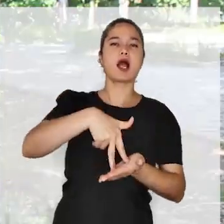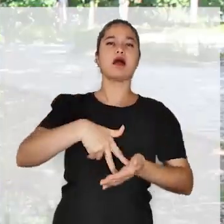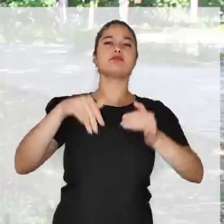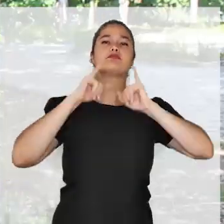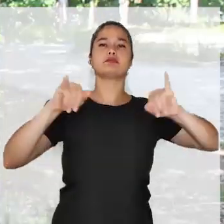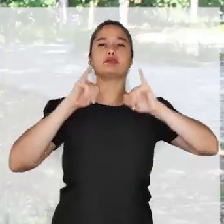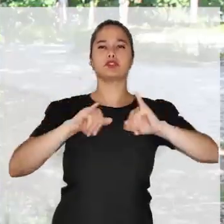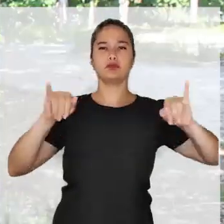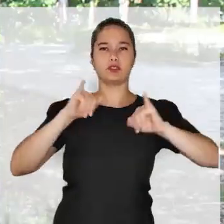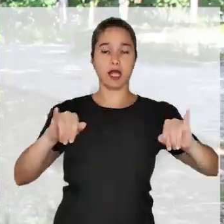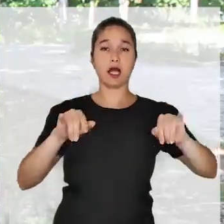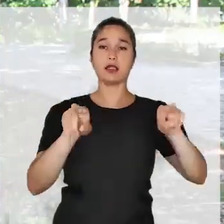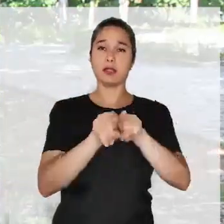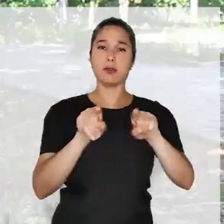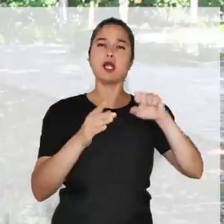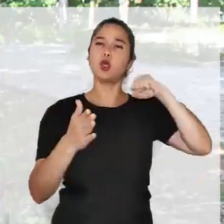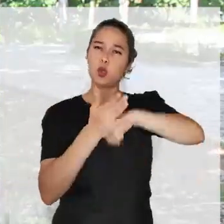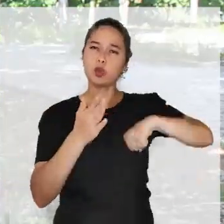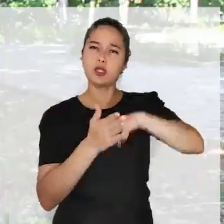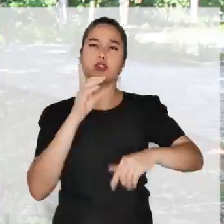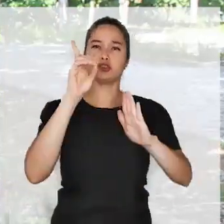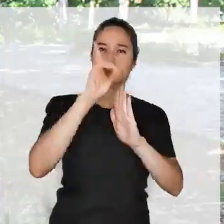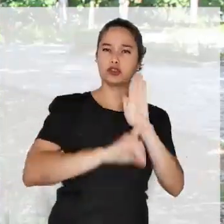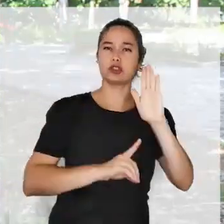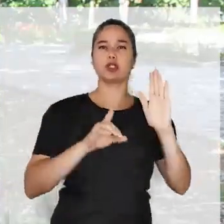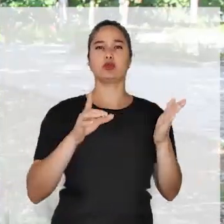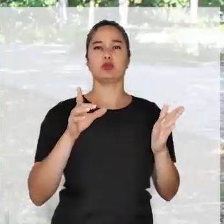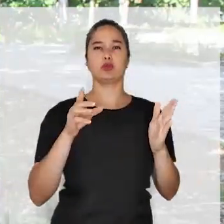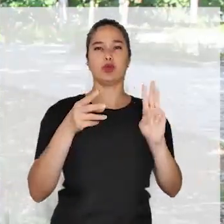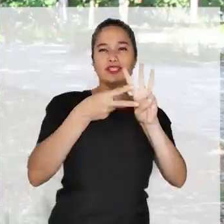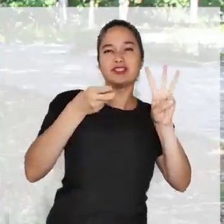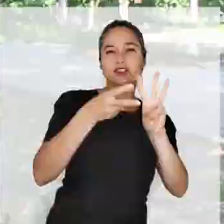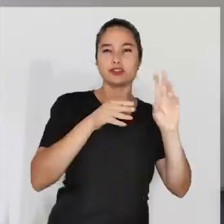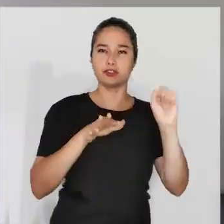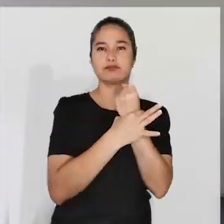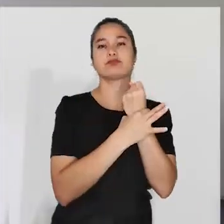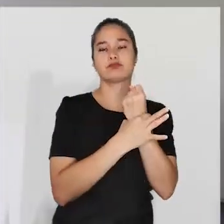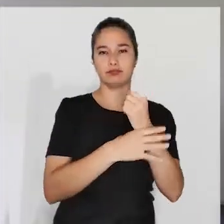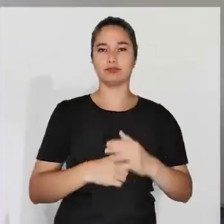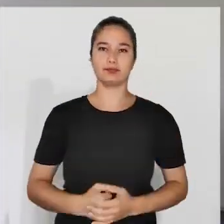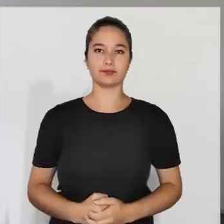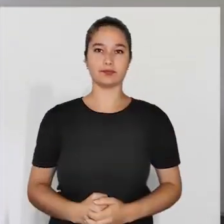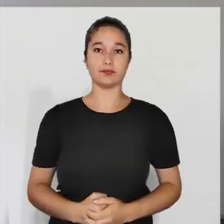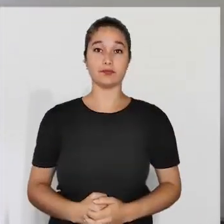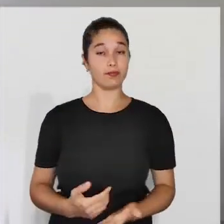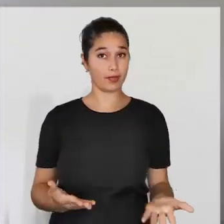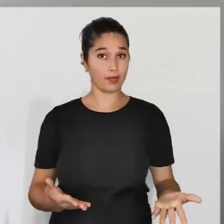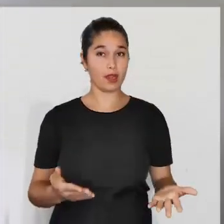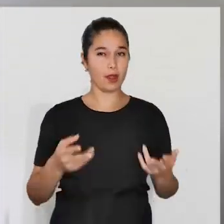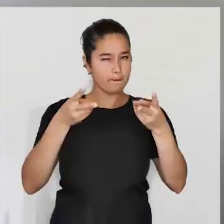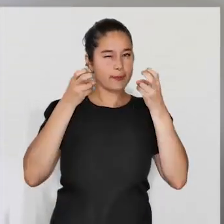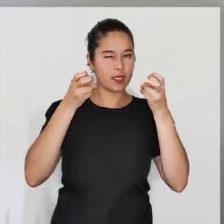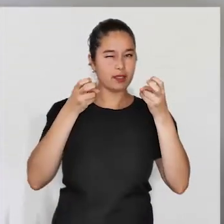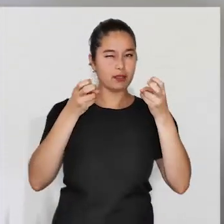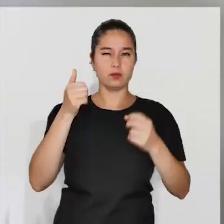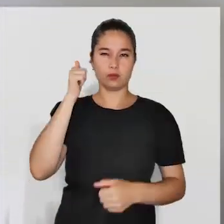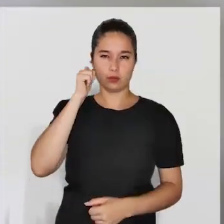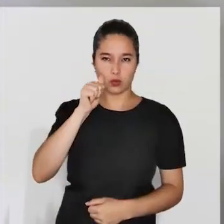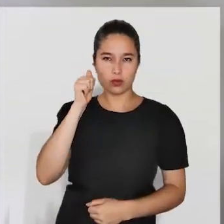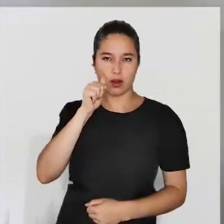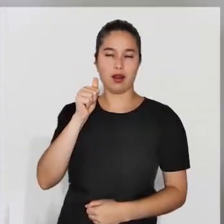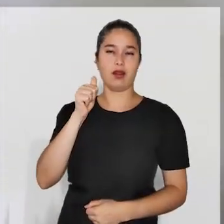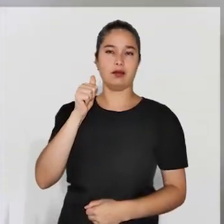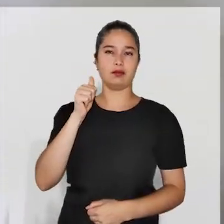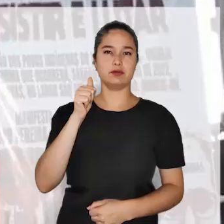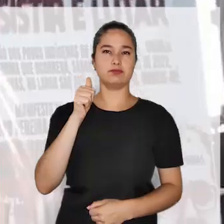dos nossos anseios e lutarmos pelos nossos direitos indígenas. Eu vejo assim, a luta das mulheres em si,